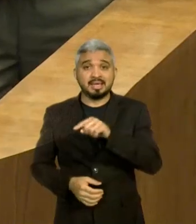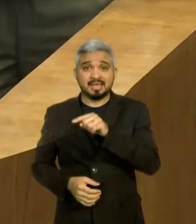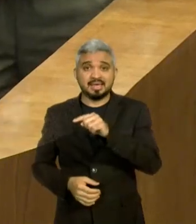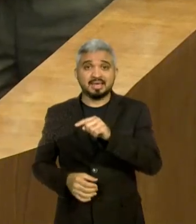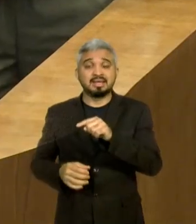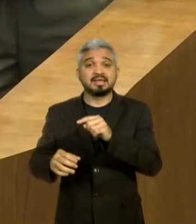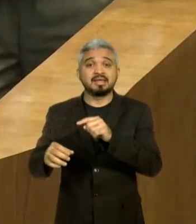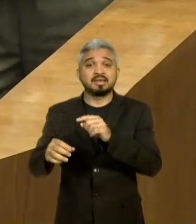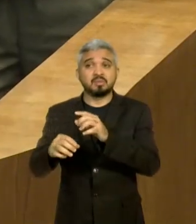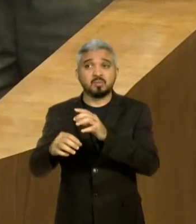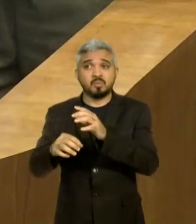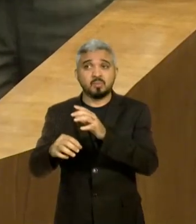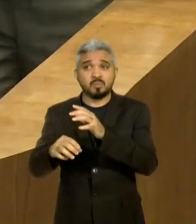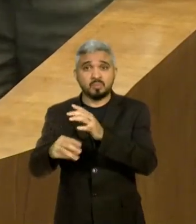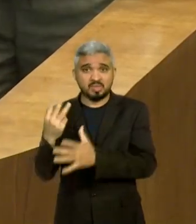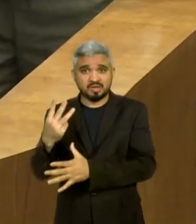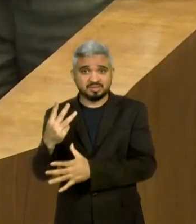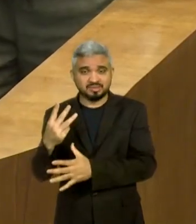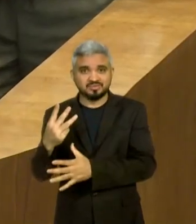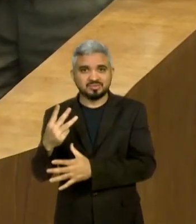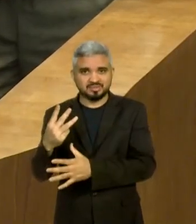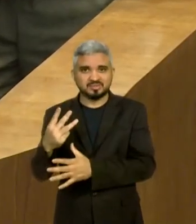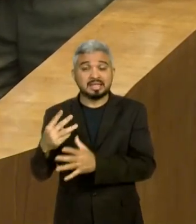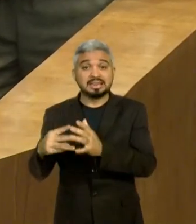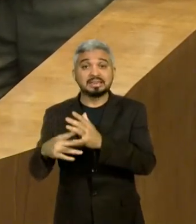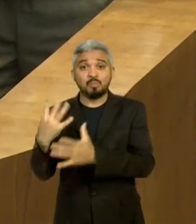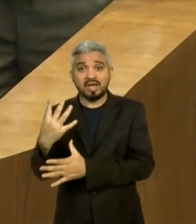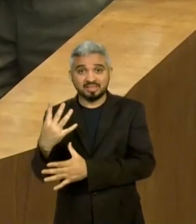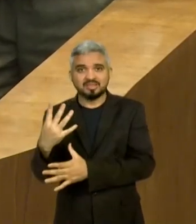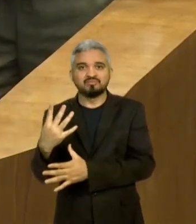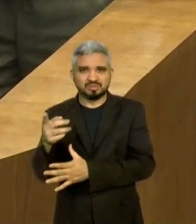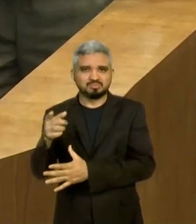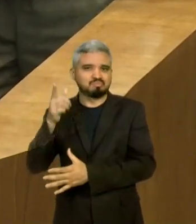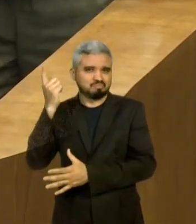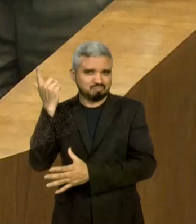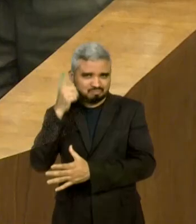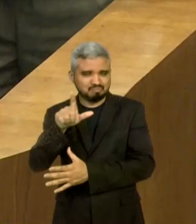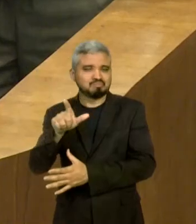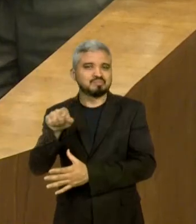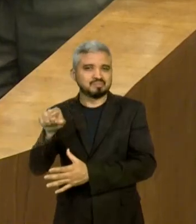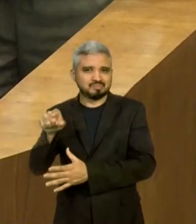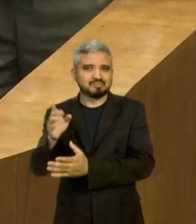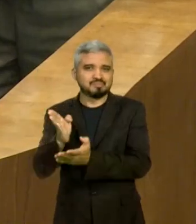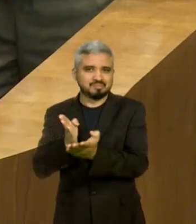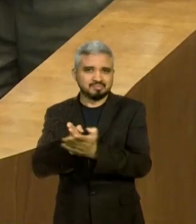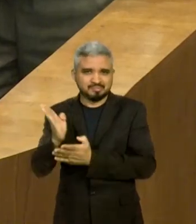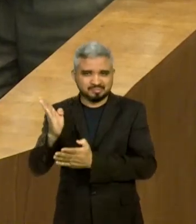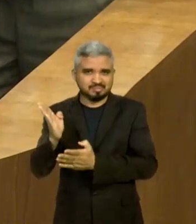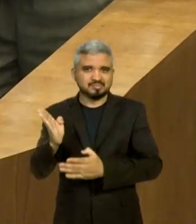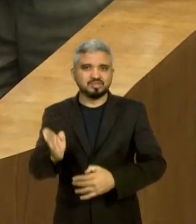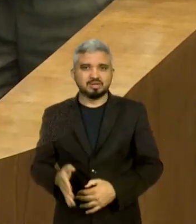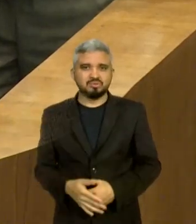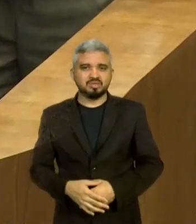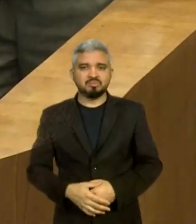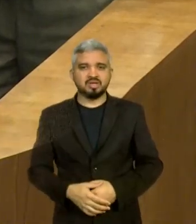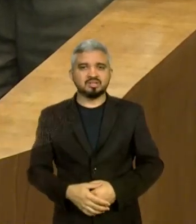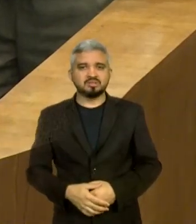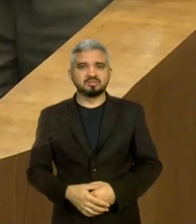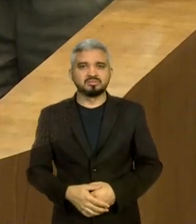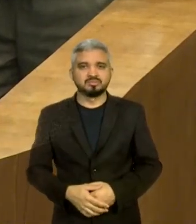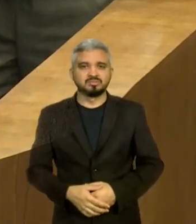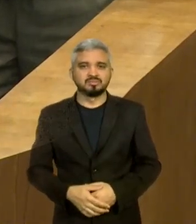gente. E eu tenho certeza que ele continuará o seu trabalho em prol da população daquele município.